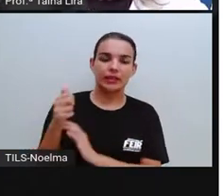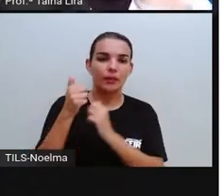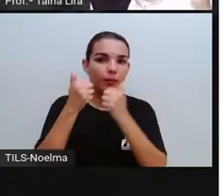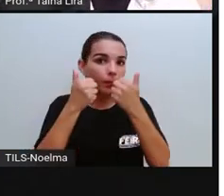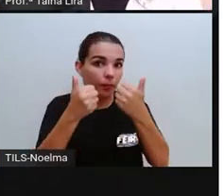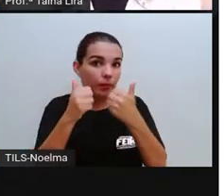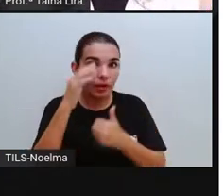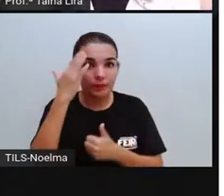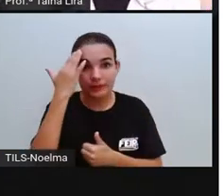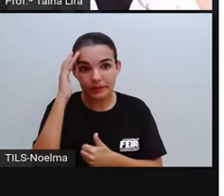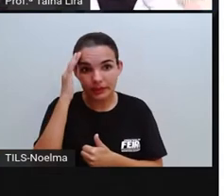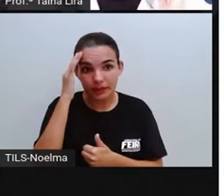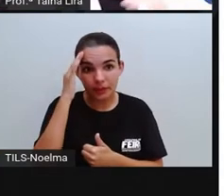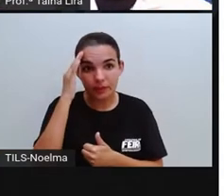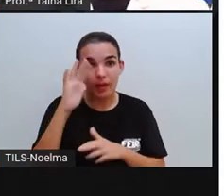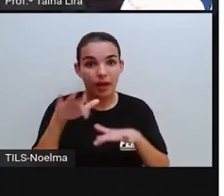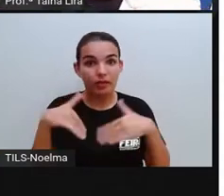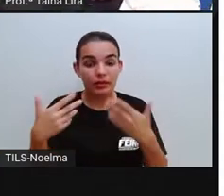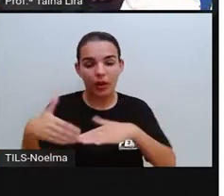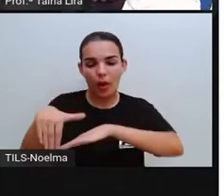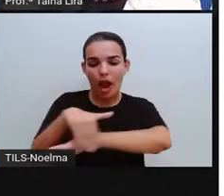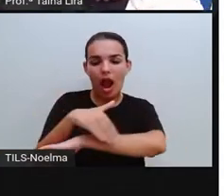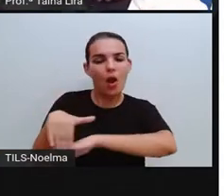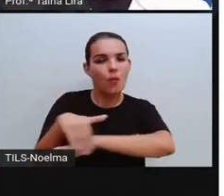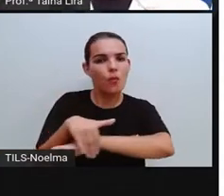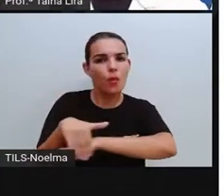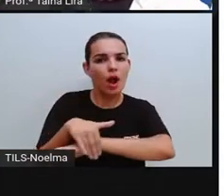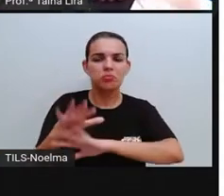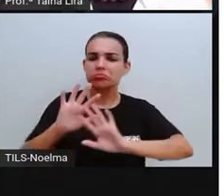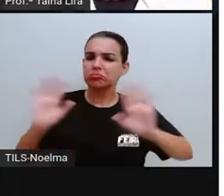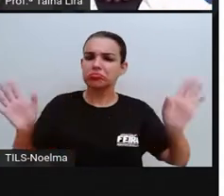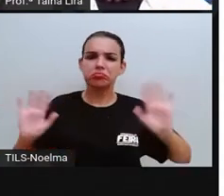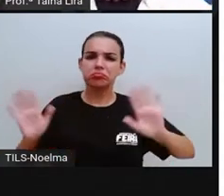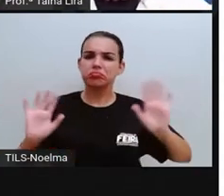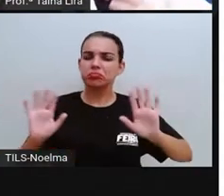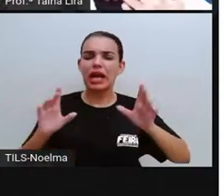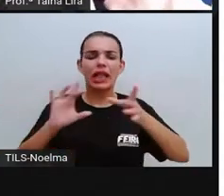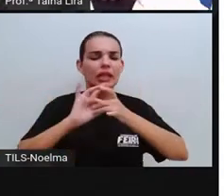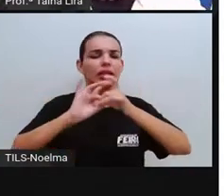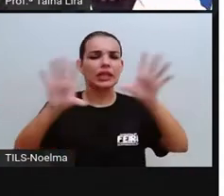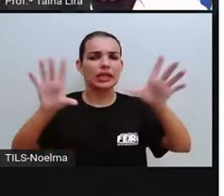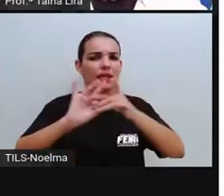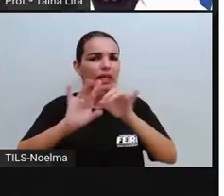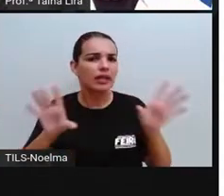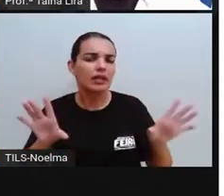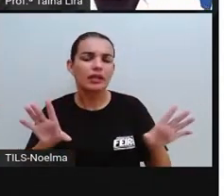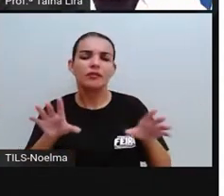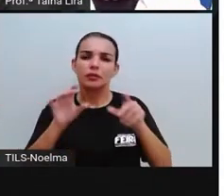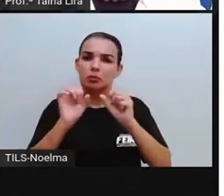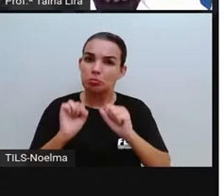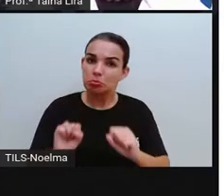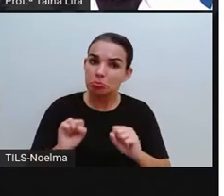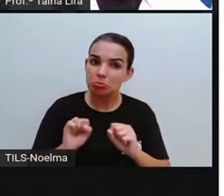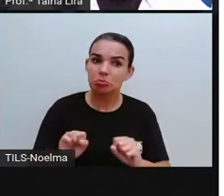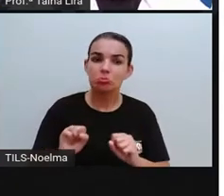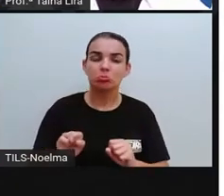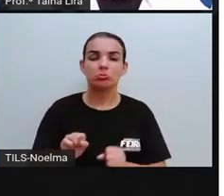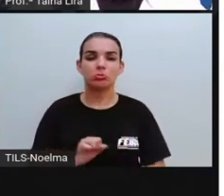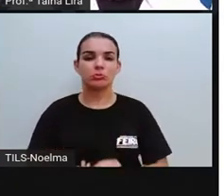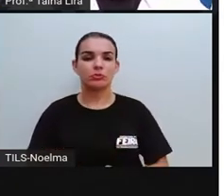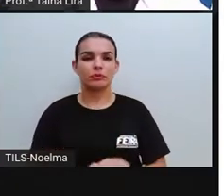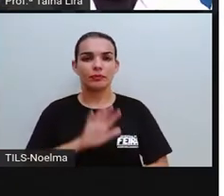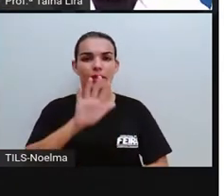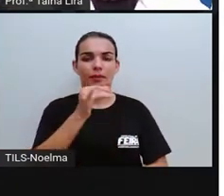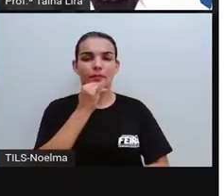tá? Então, a rua não é assim. Na rua, por exemplo, ou em um lugar público, tá? Por